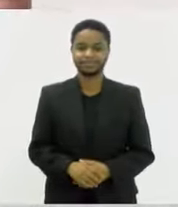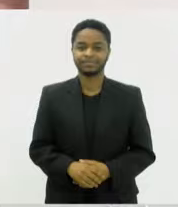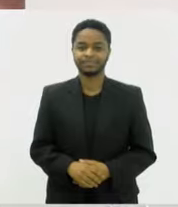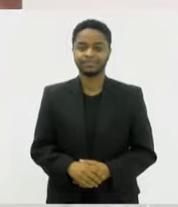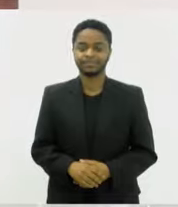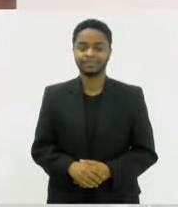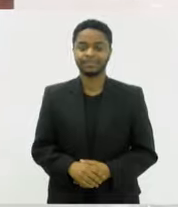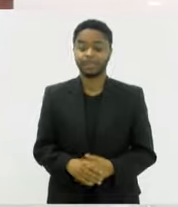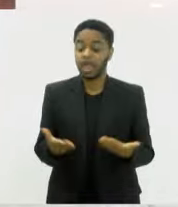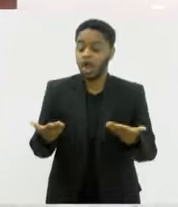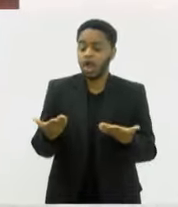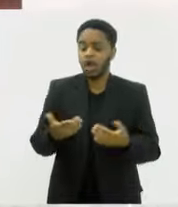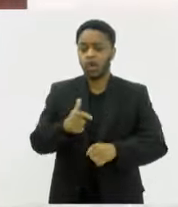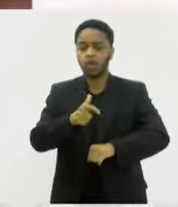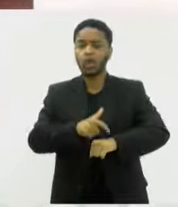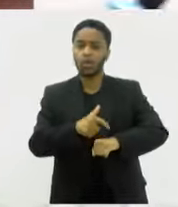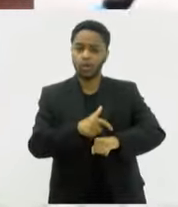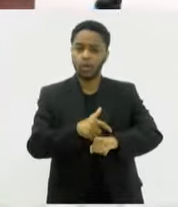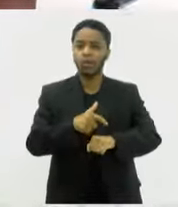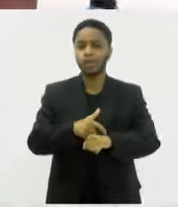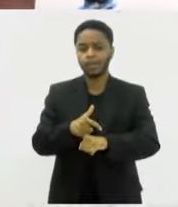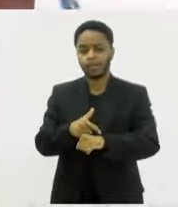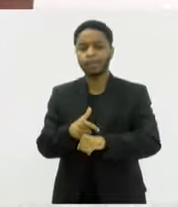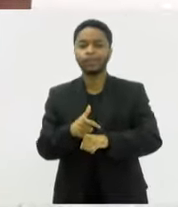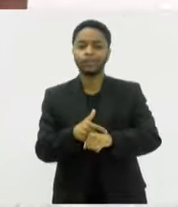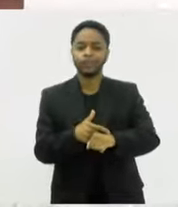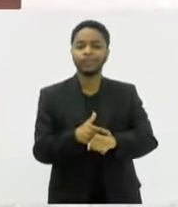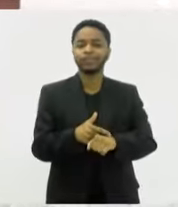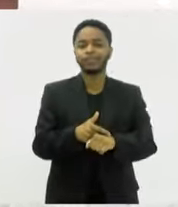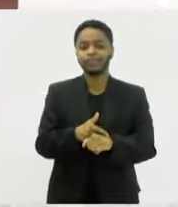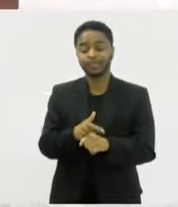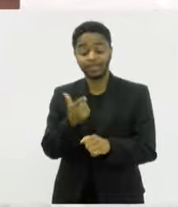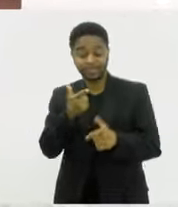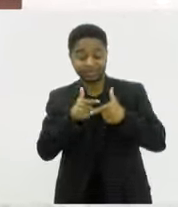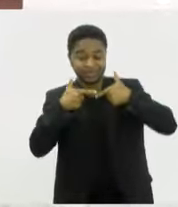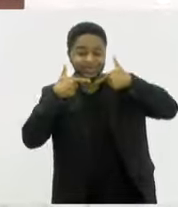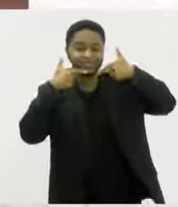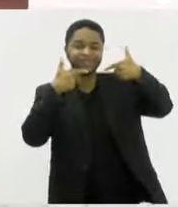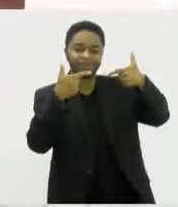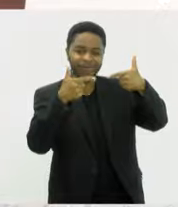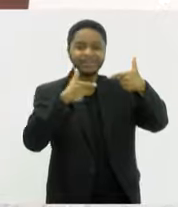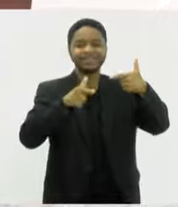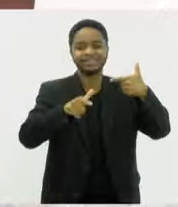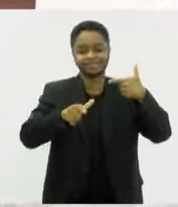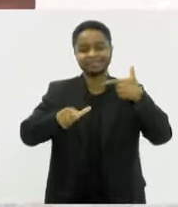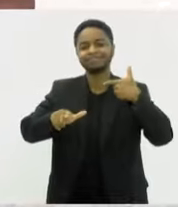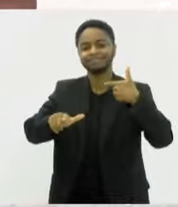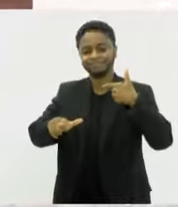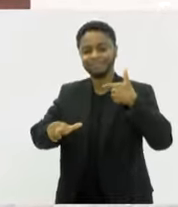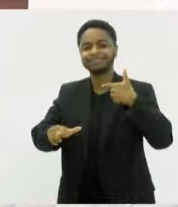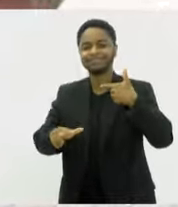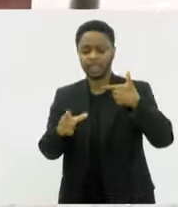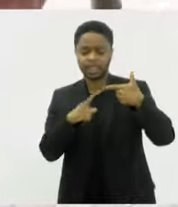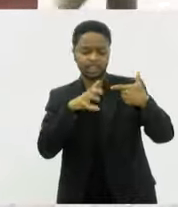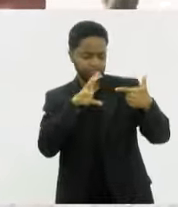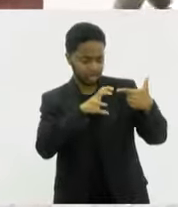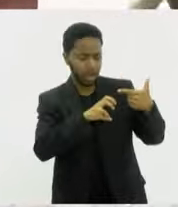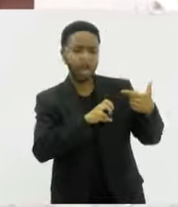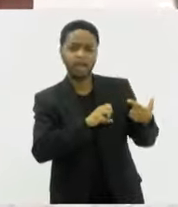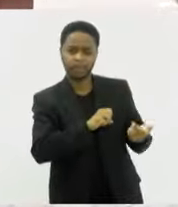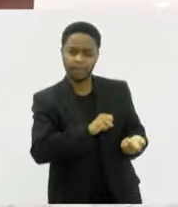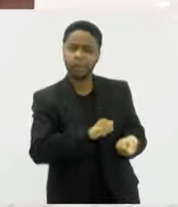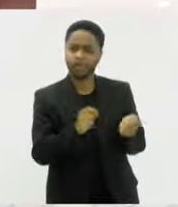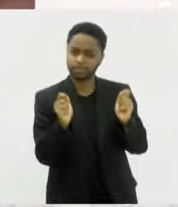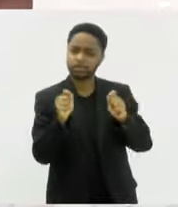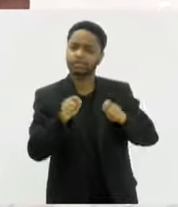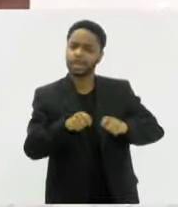Já é hora de voltar a sorrir Existe um grande amor pra